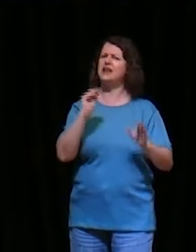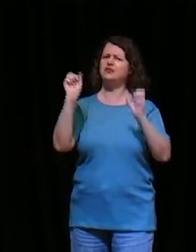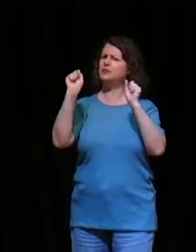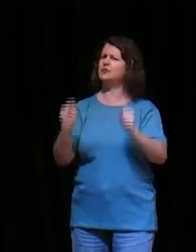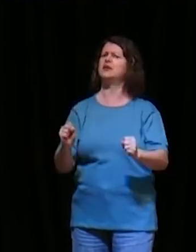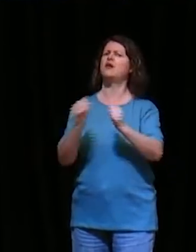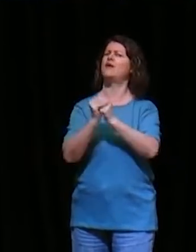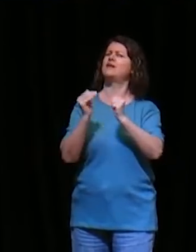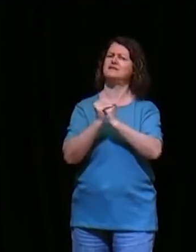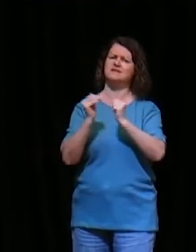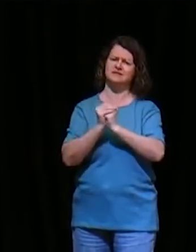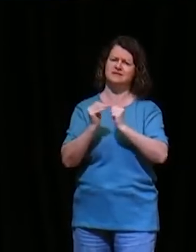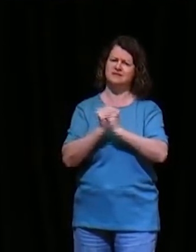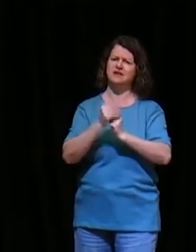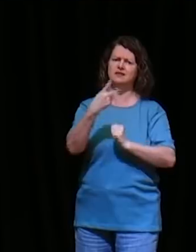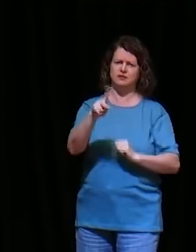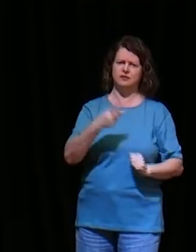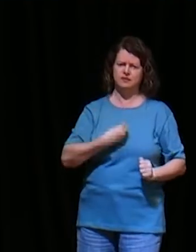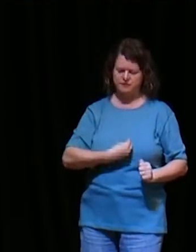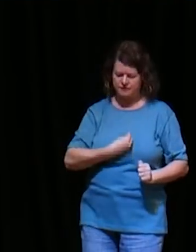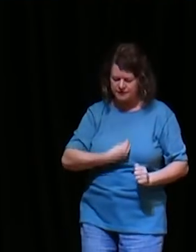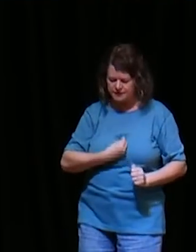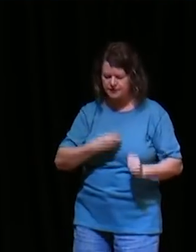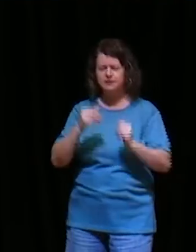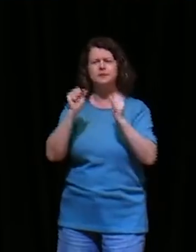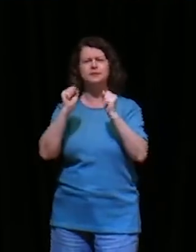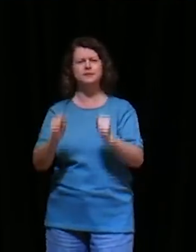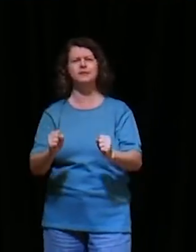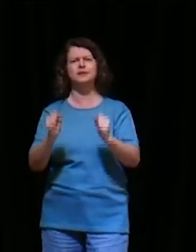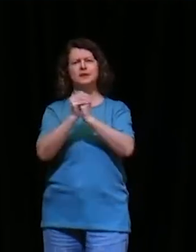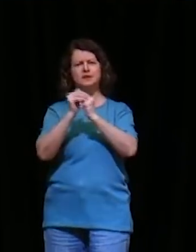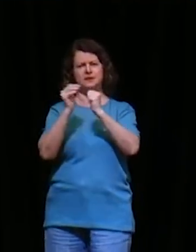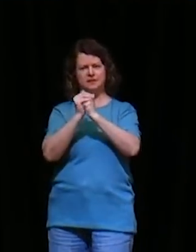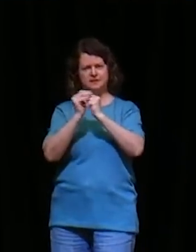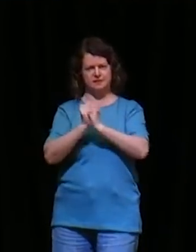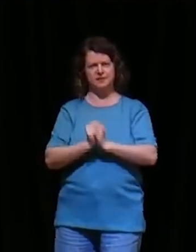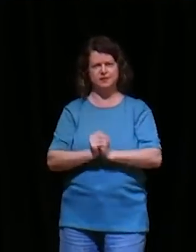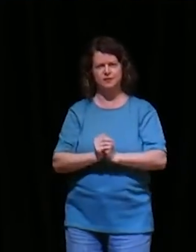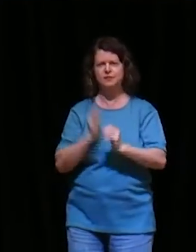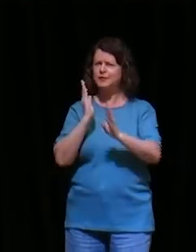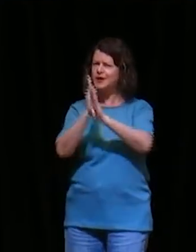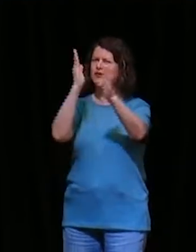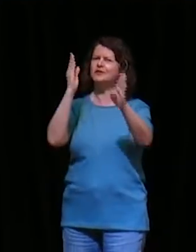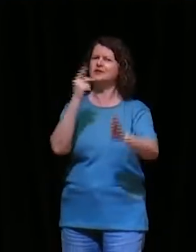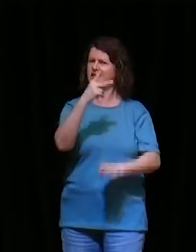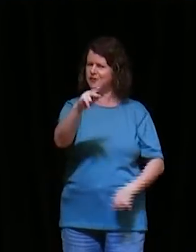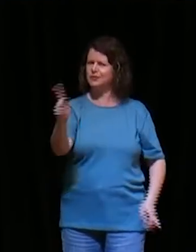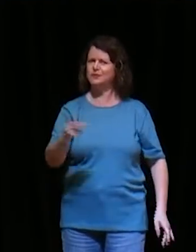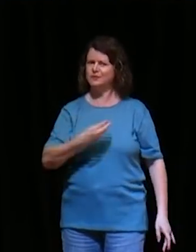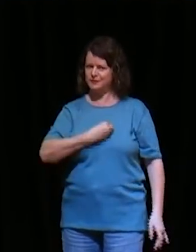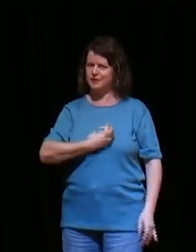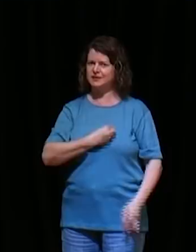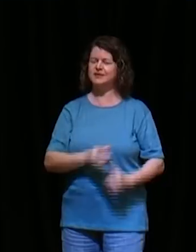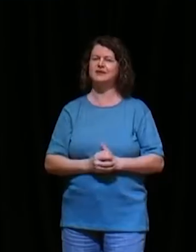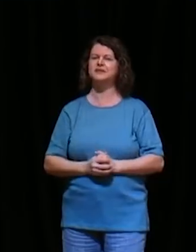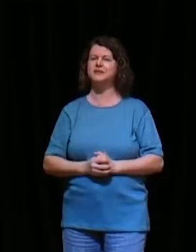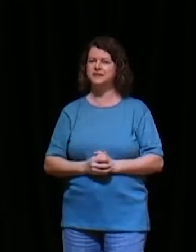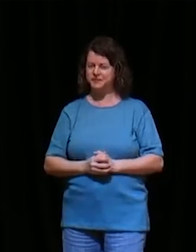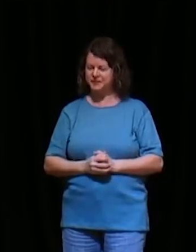da oração, na sua vida, o poder da oração, em favor de você, existe uma